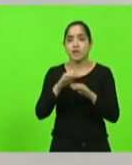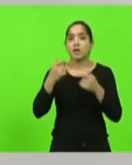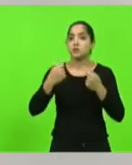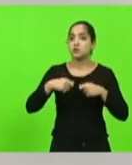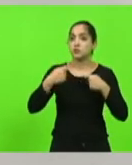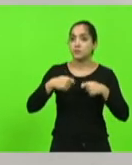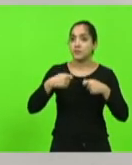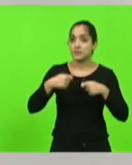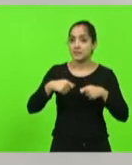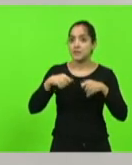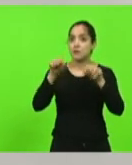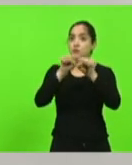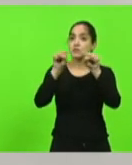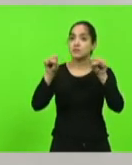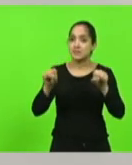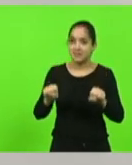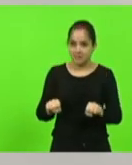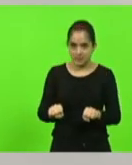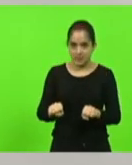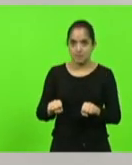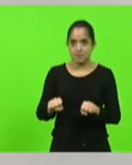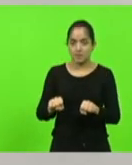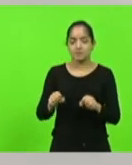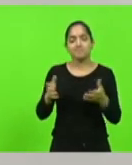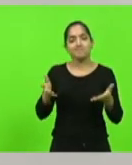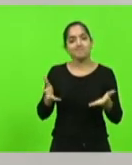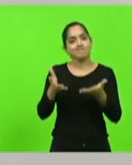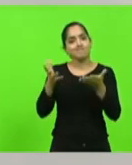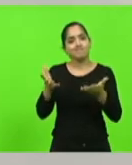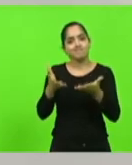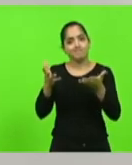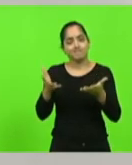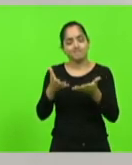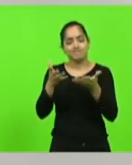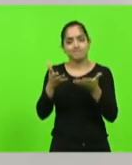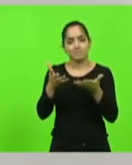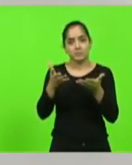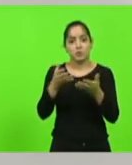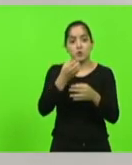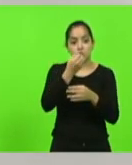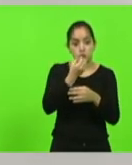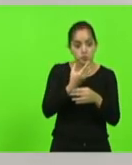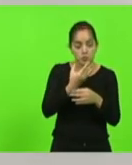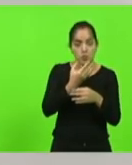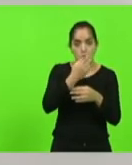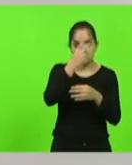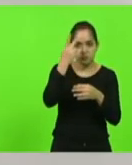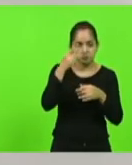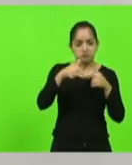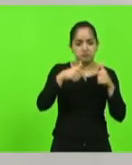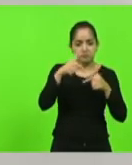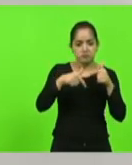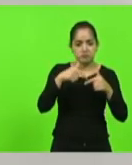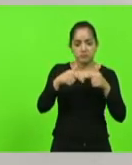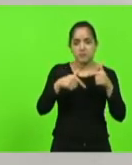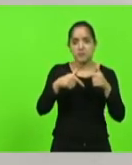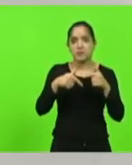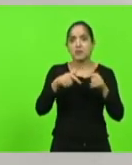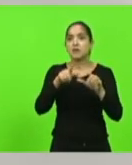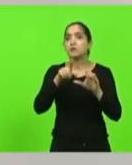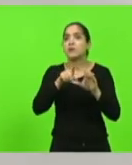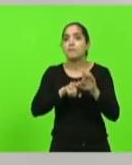ter um sistema que gere os incentivos para que os bons servidores não dependam do acaso.